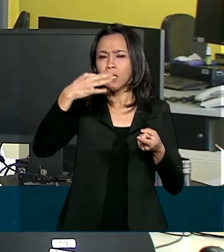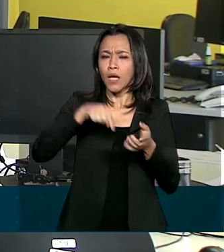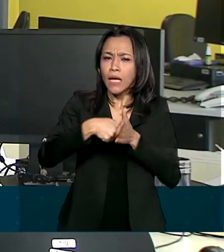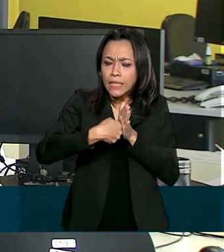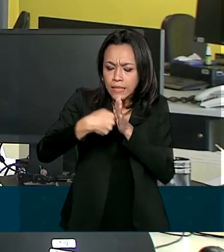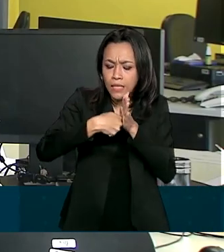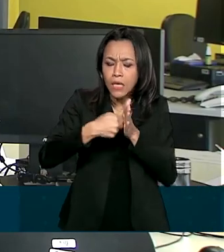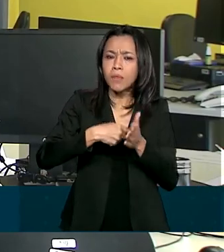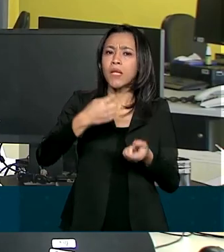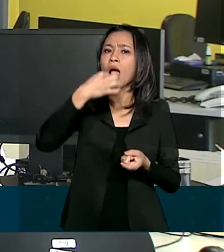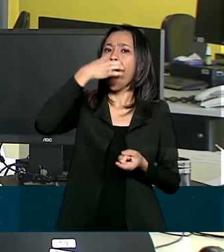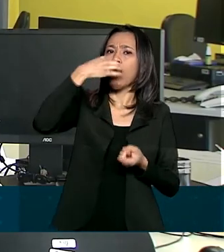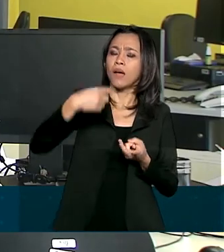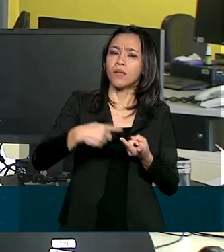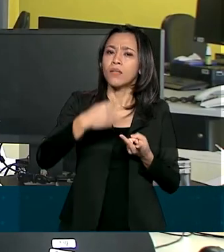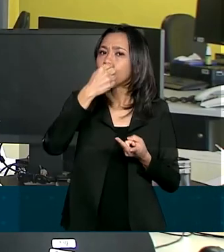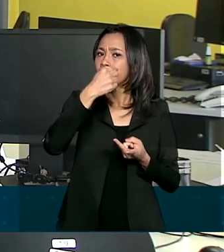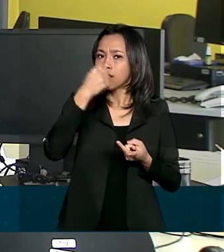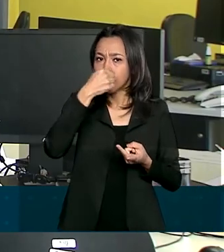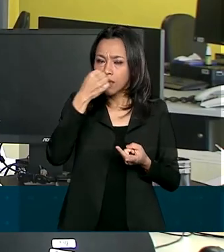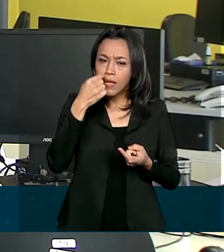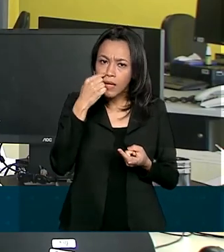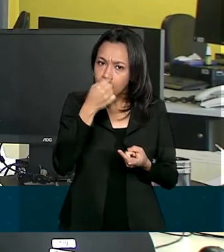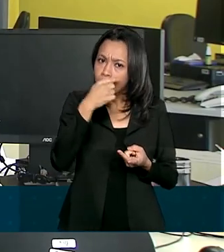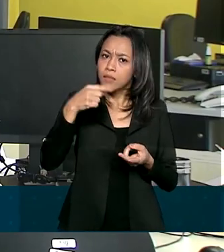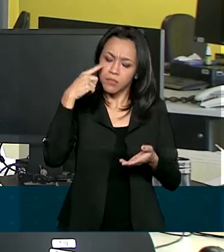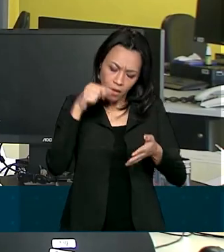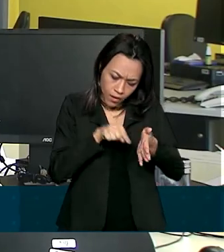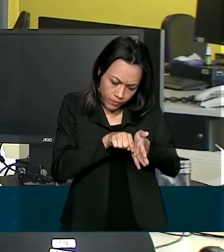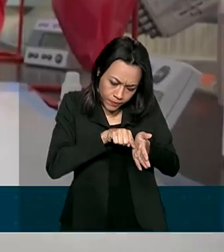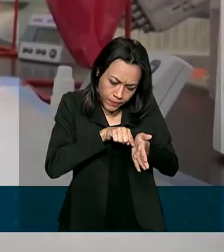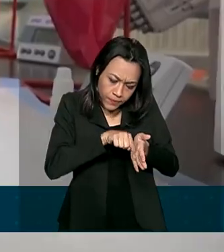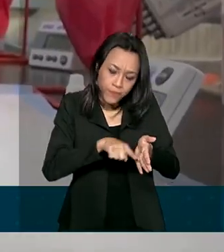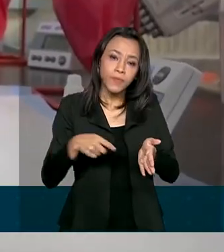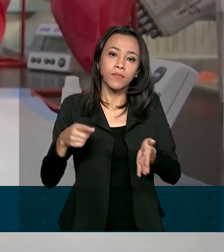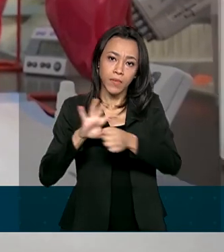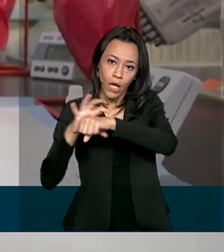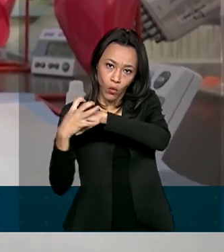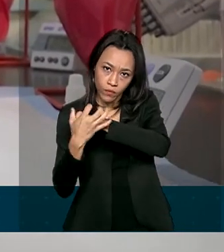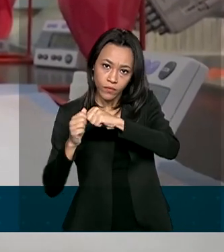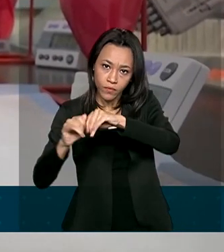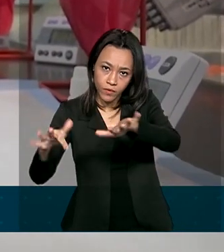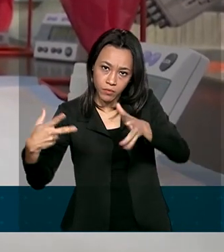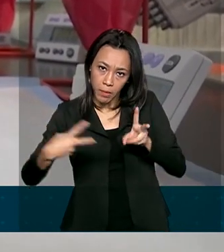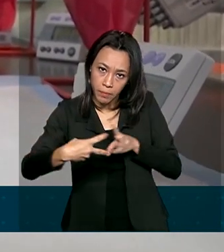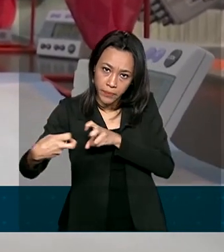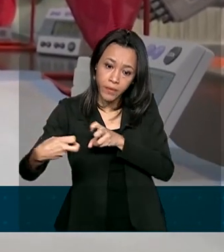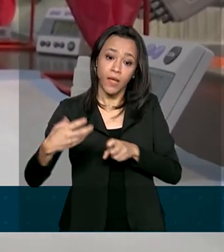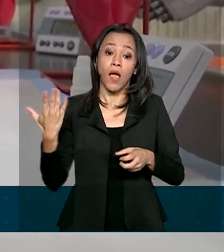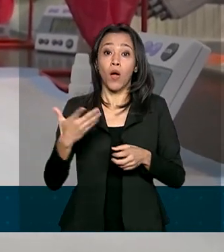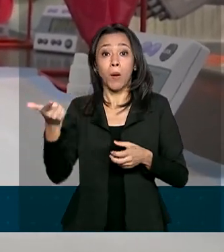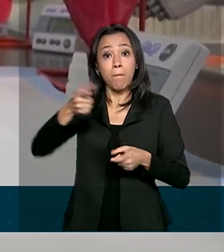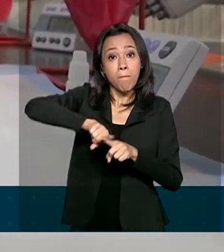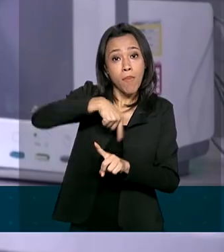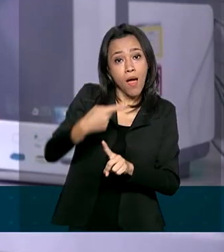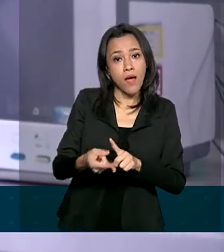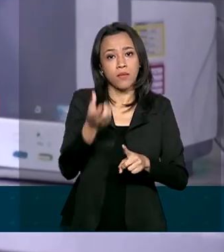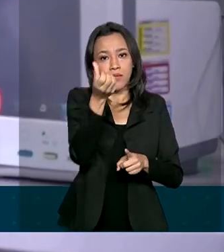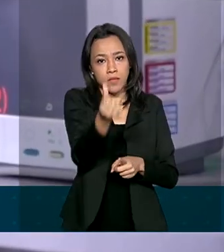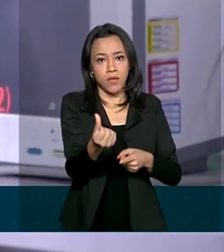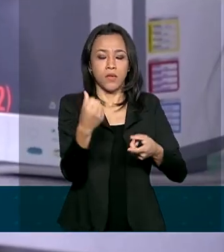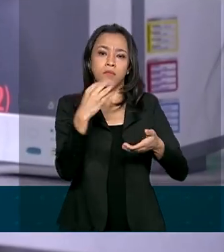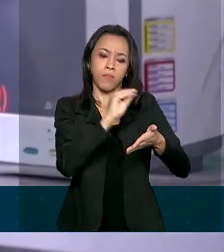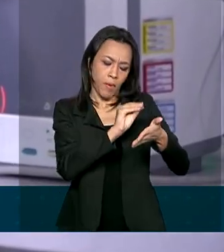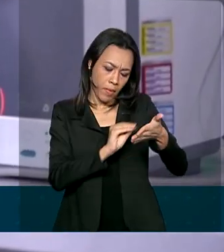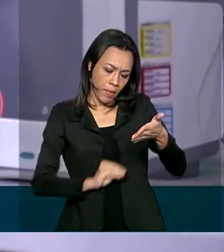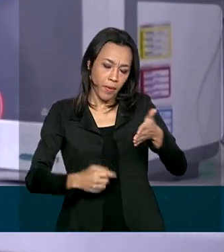garganta e é considerado padrão ouro do diagnóstico de Covid-19. Agora, a ANS inclui mais seis exames que vão